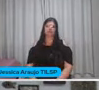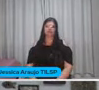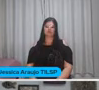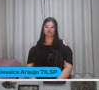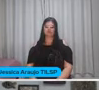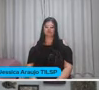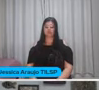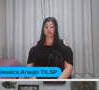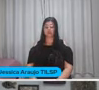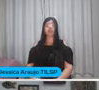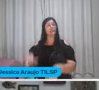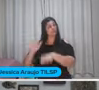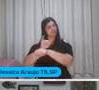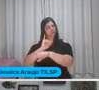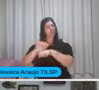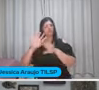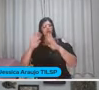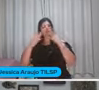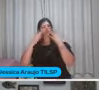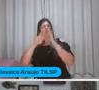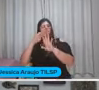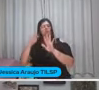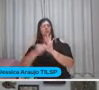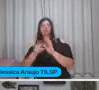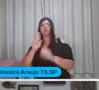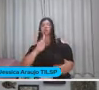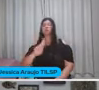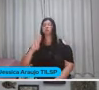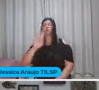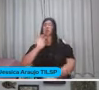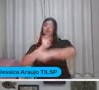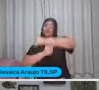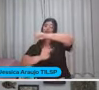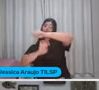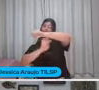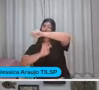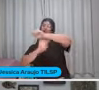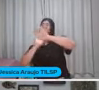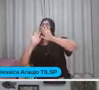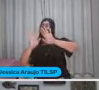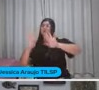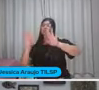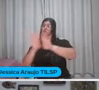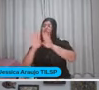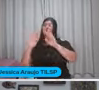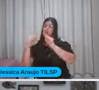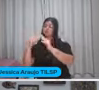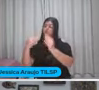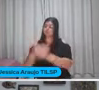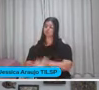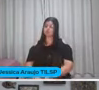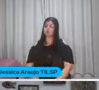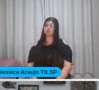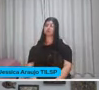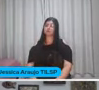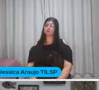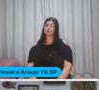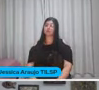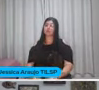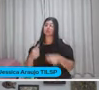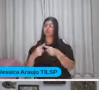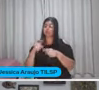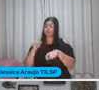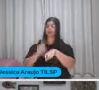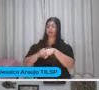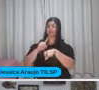Essa dinâmica Da atenção plena Gente Está sendo usada Por empresas Mas também Por escolas Porque Aquele